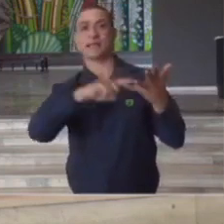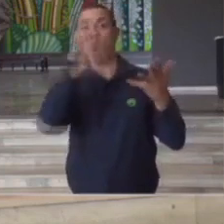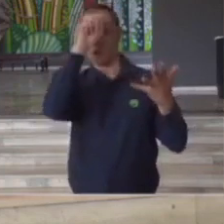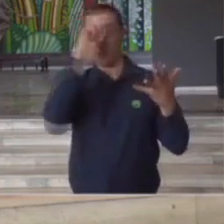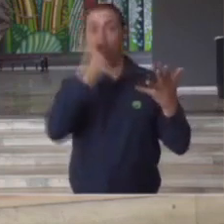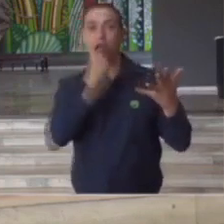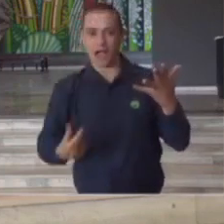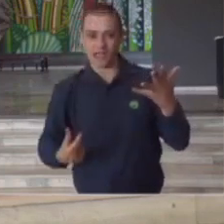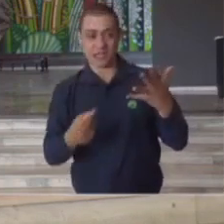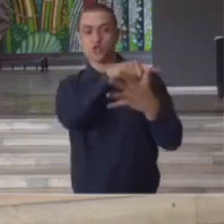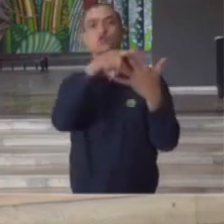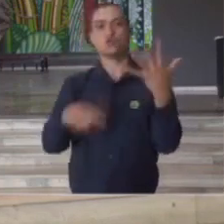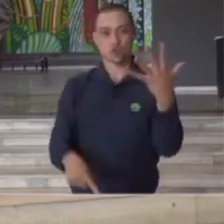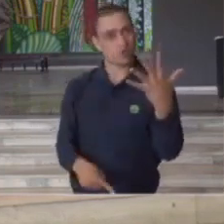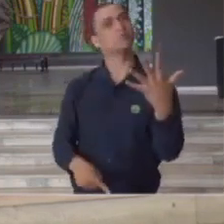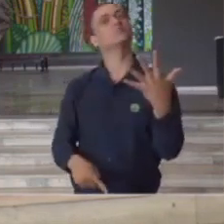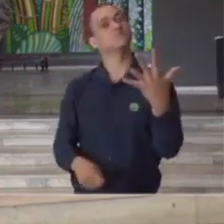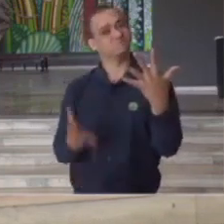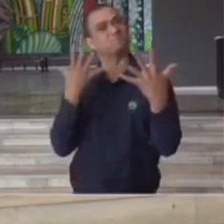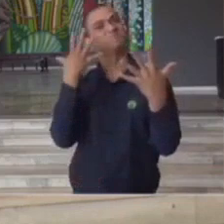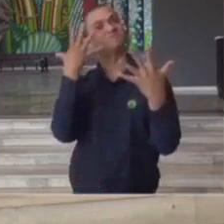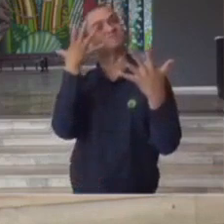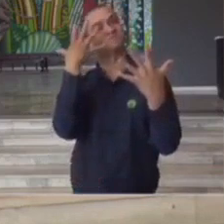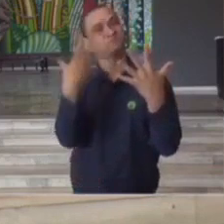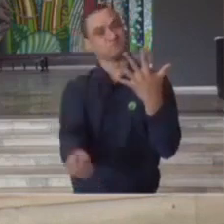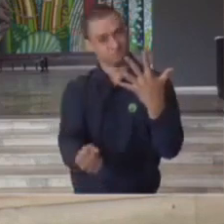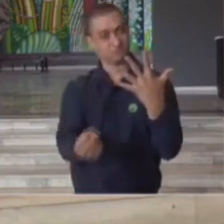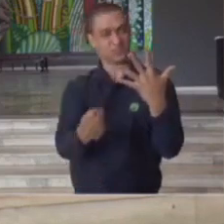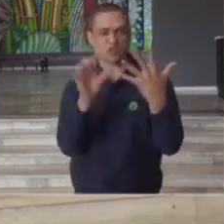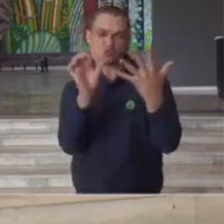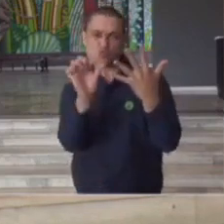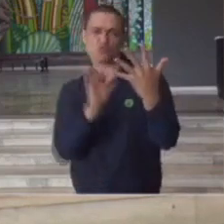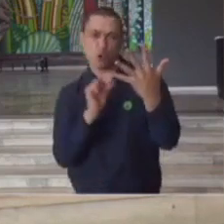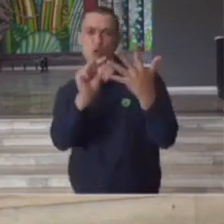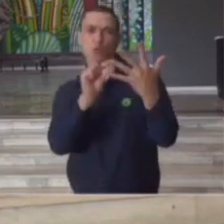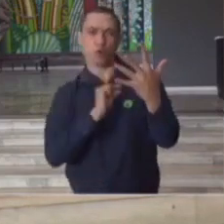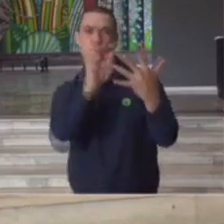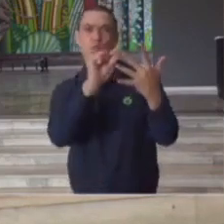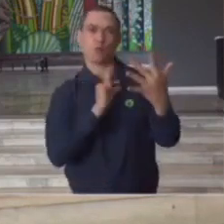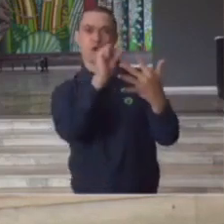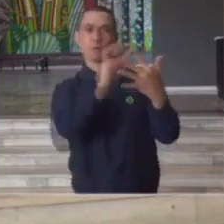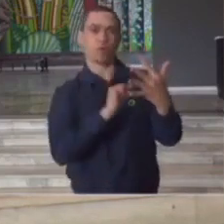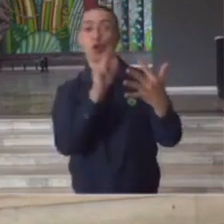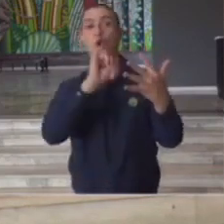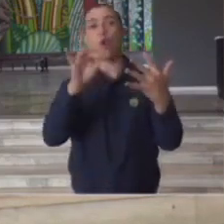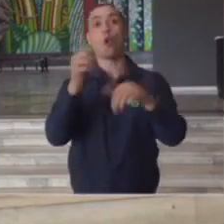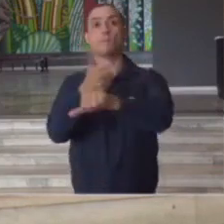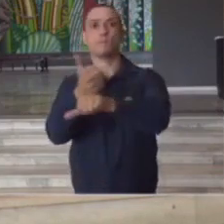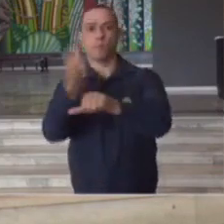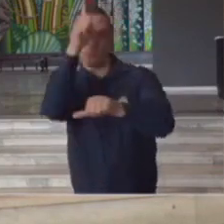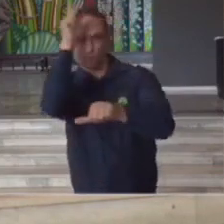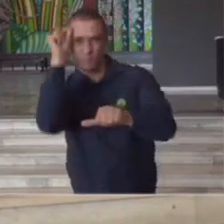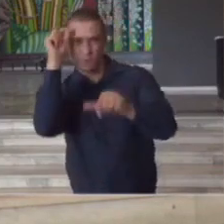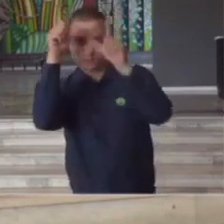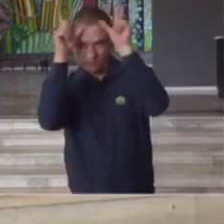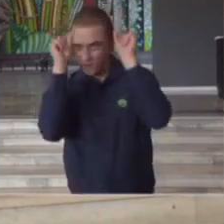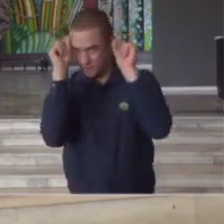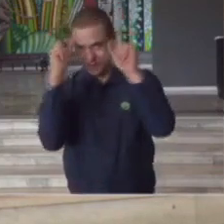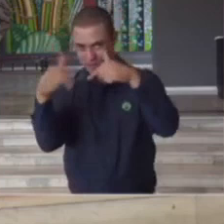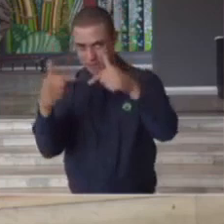todos eles se prontificaram e cada um deles colaborando de alguma forma diferente com enfermagem com